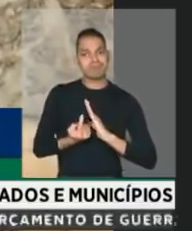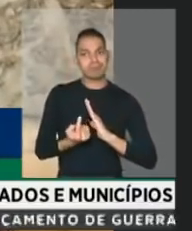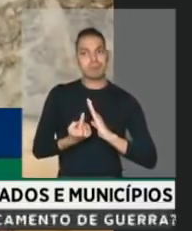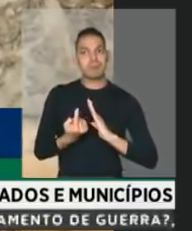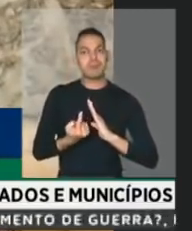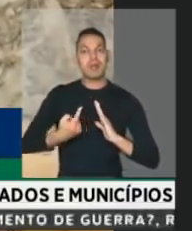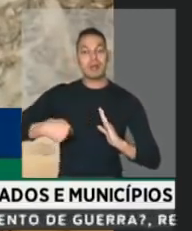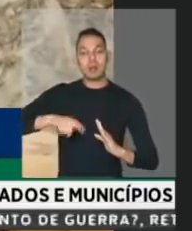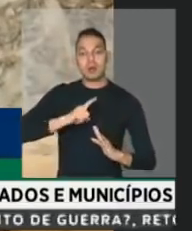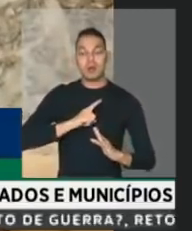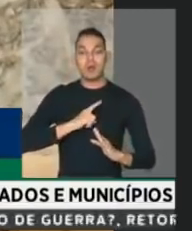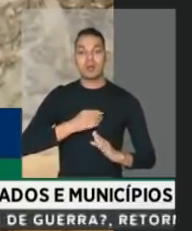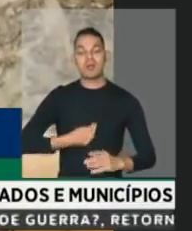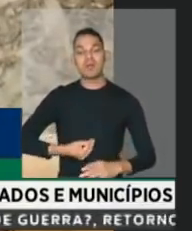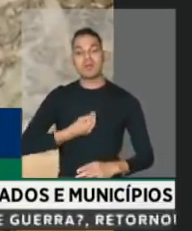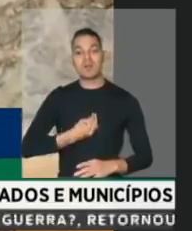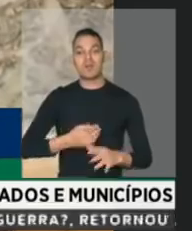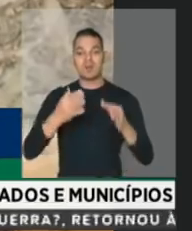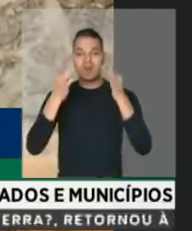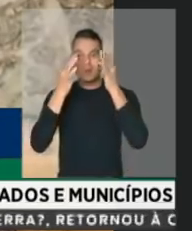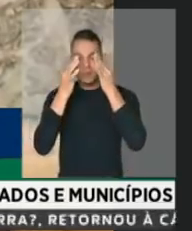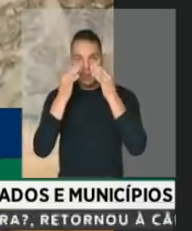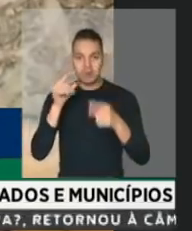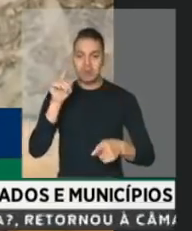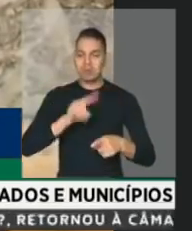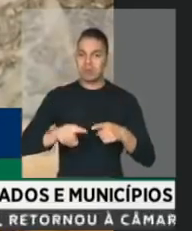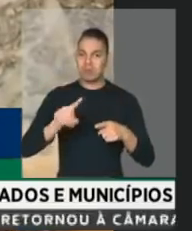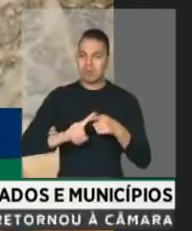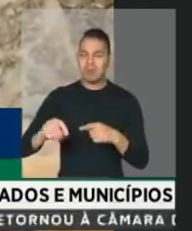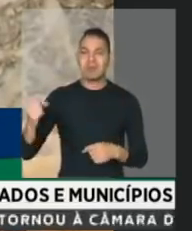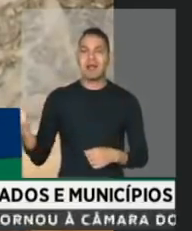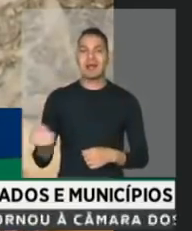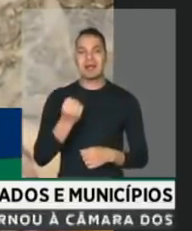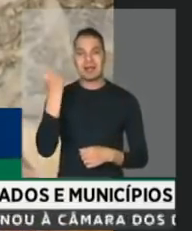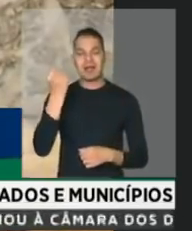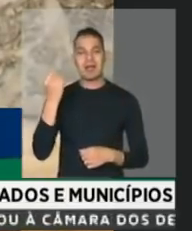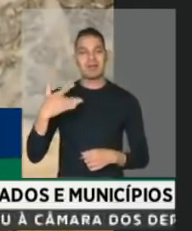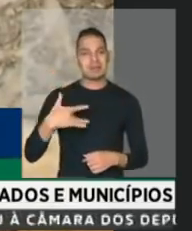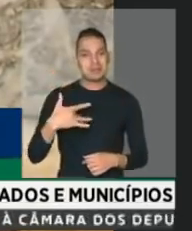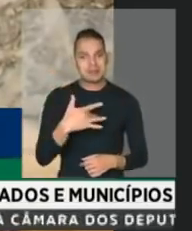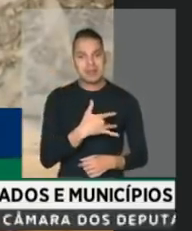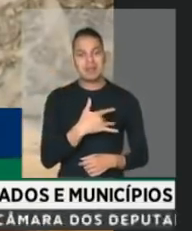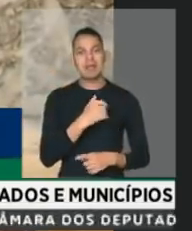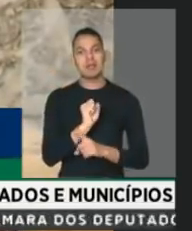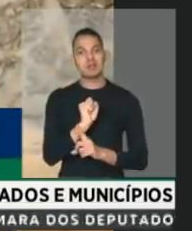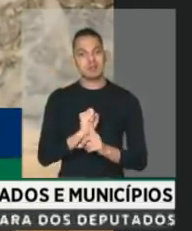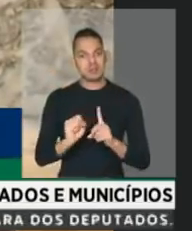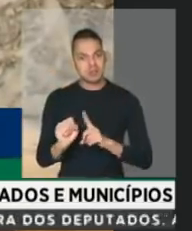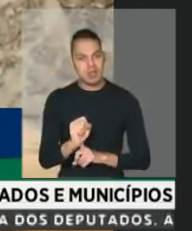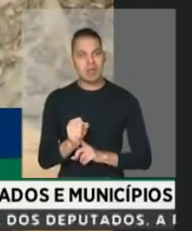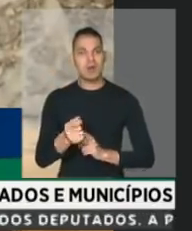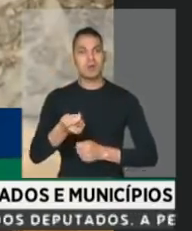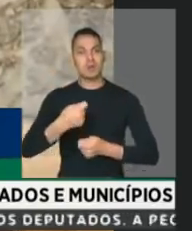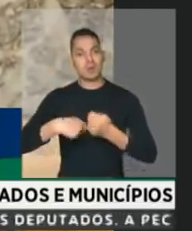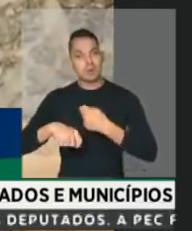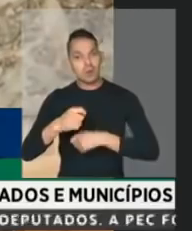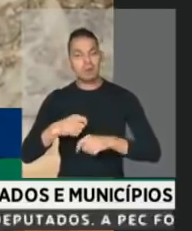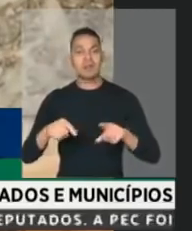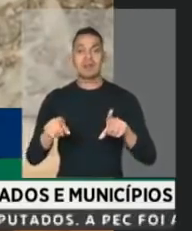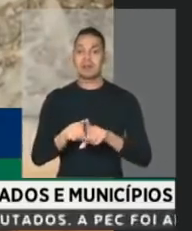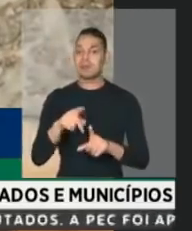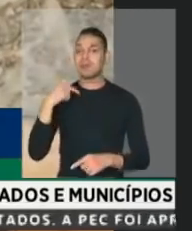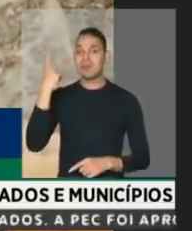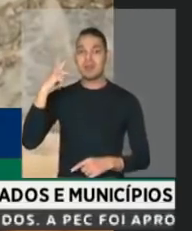estamos vivendo uma crise absolutamente grave, sanitária, social, econômica e política.